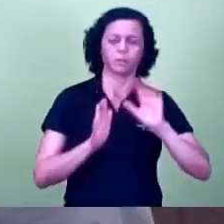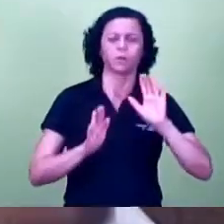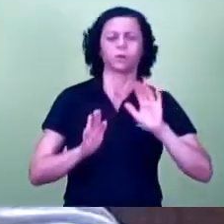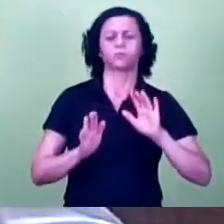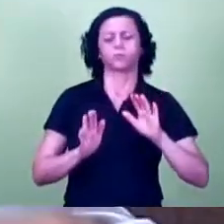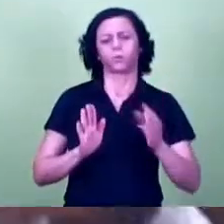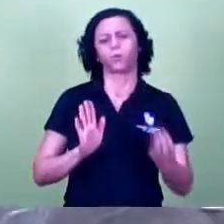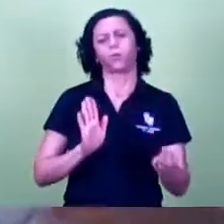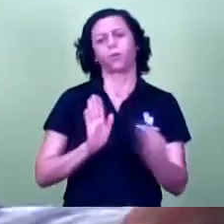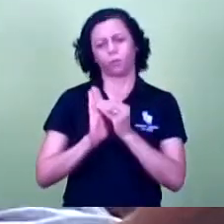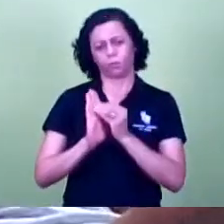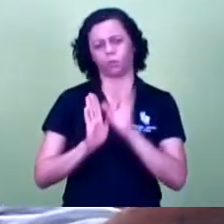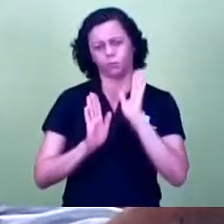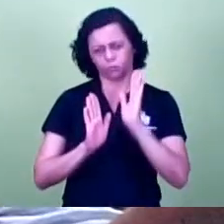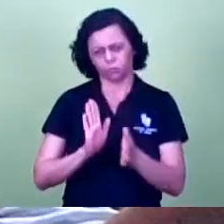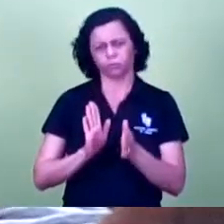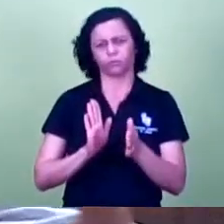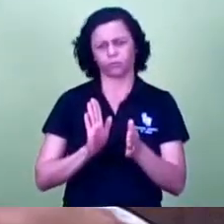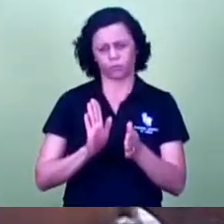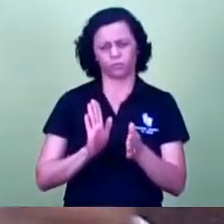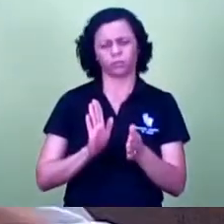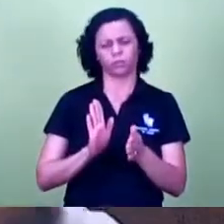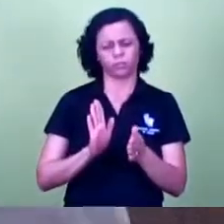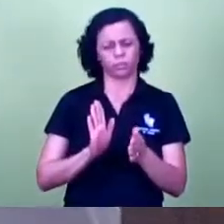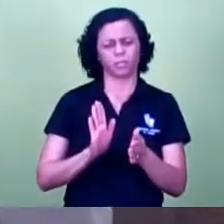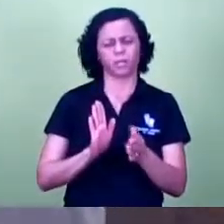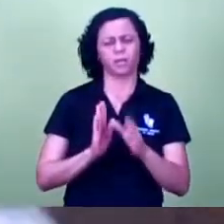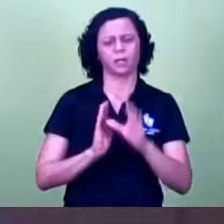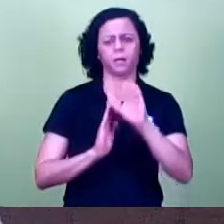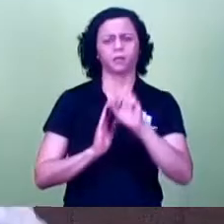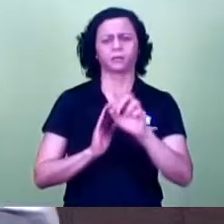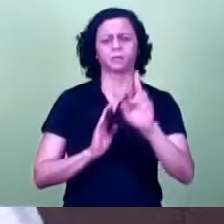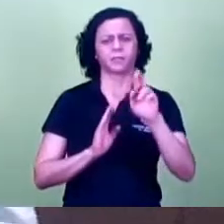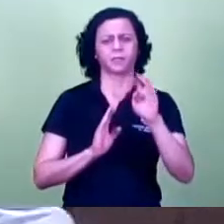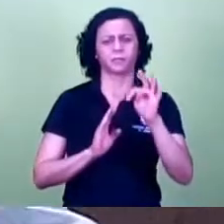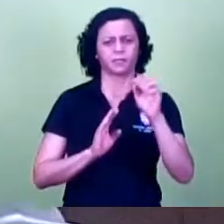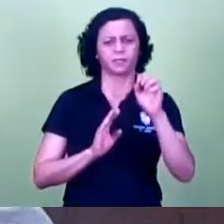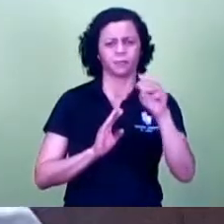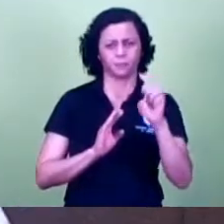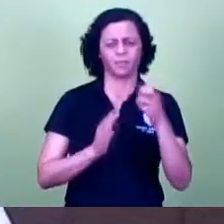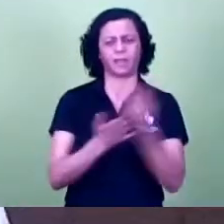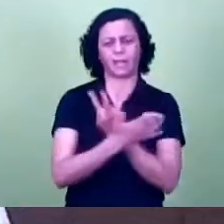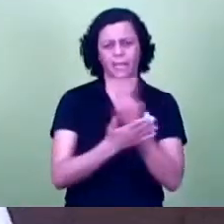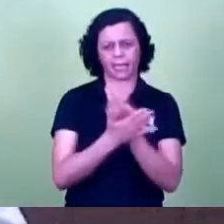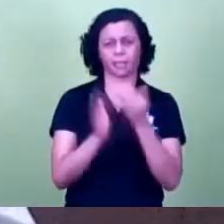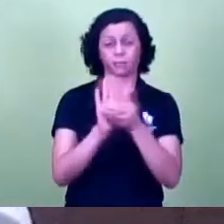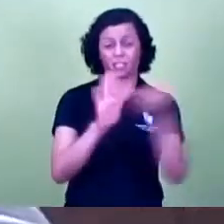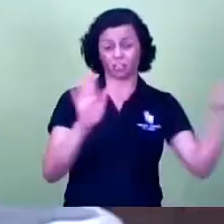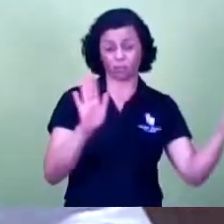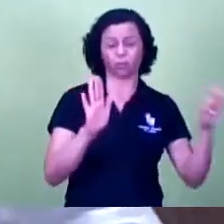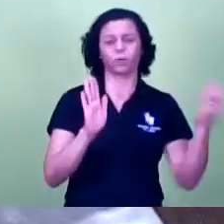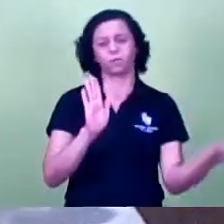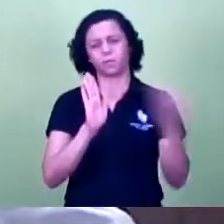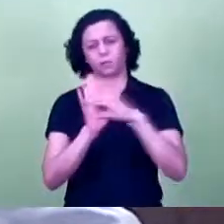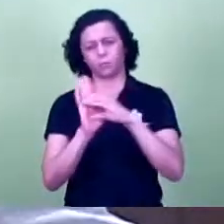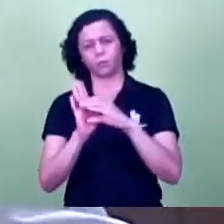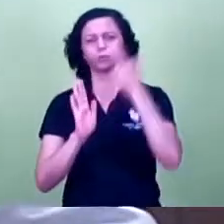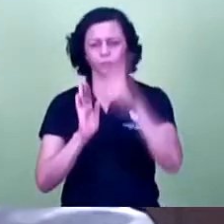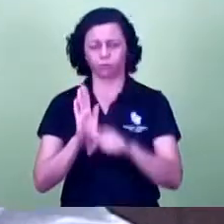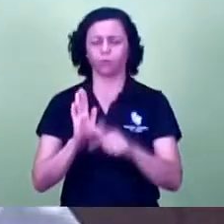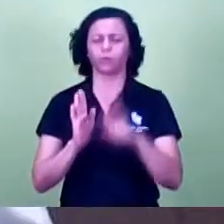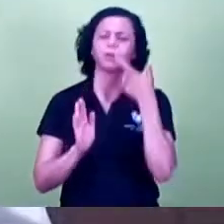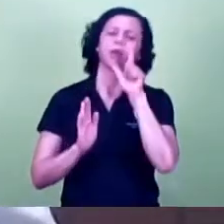colocou já enfim ela havia feito um certame errado retirou e aí colocou novamente ganhou essas empresas que